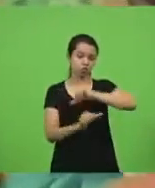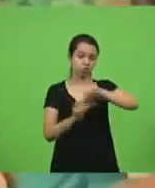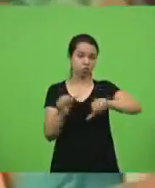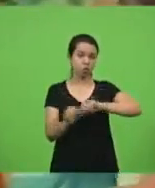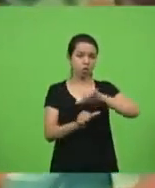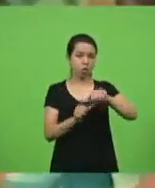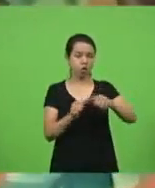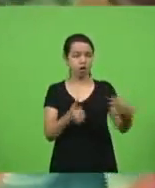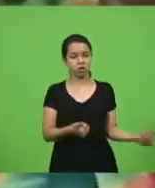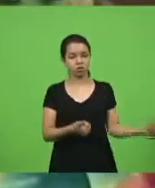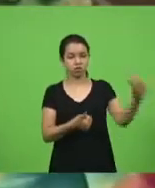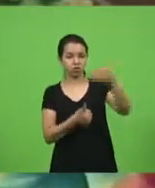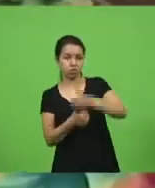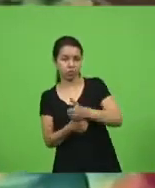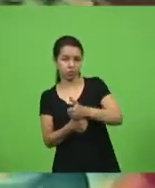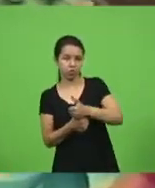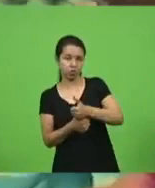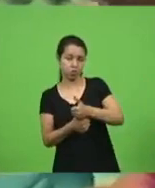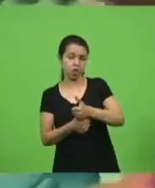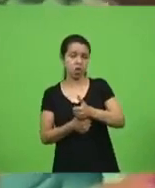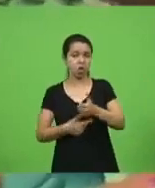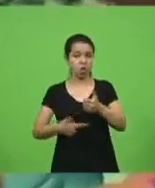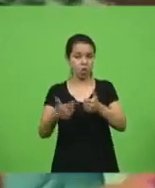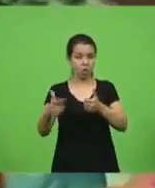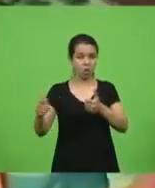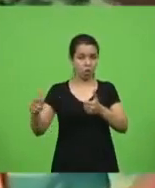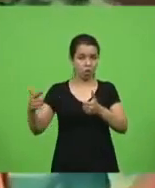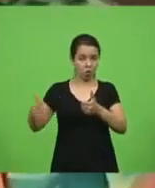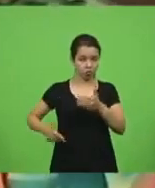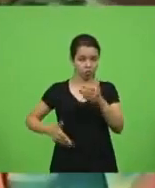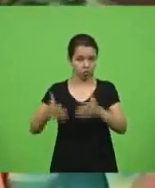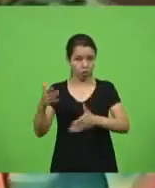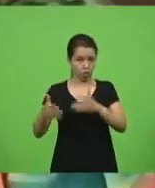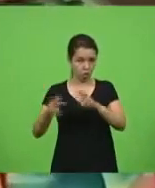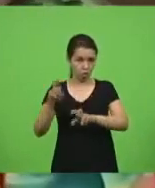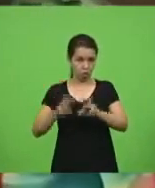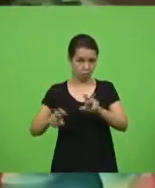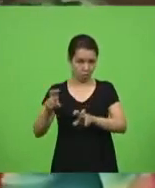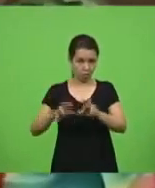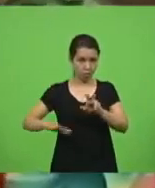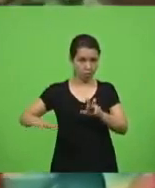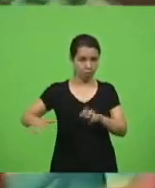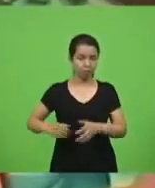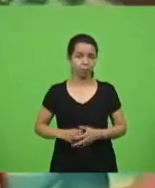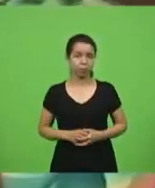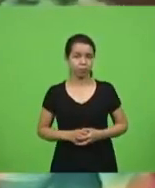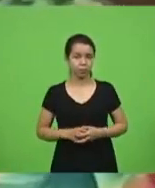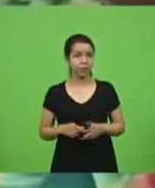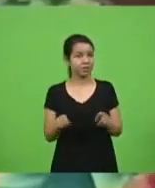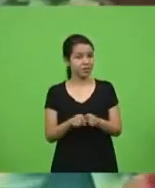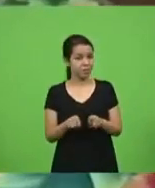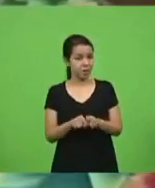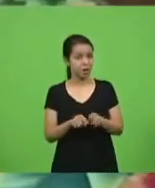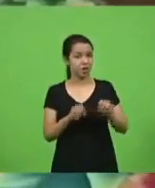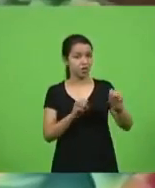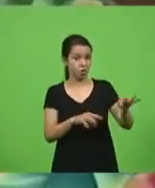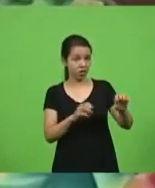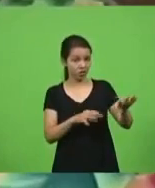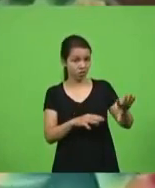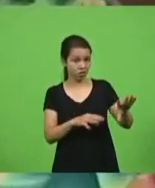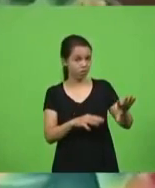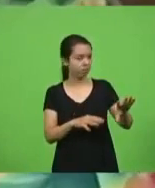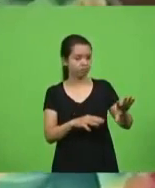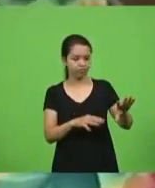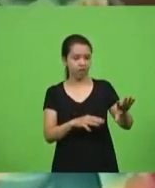Falando sobre educação, a escola nunca mais será a mesma. O modelo de